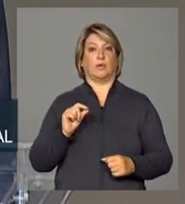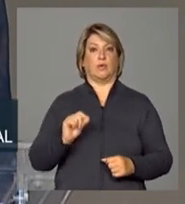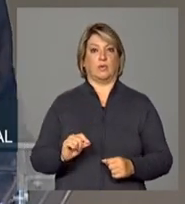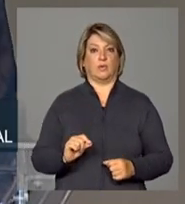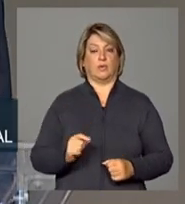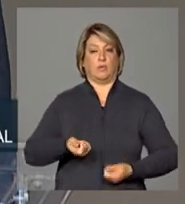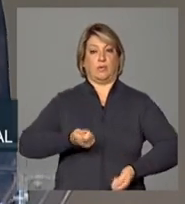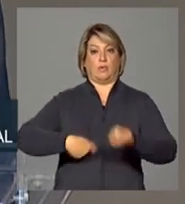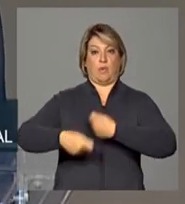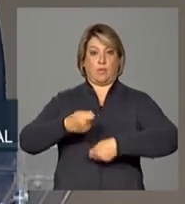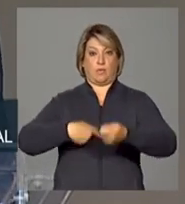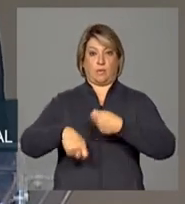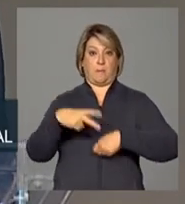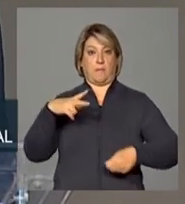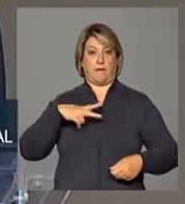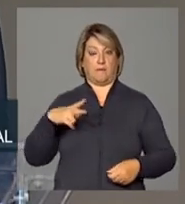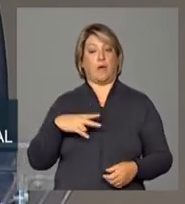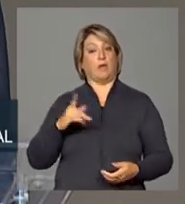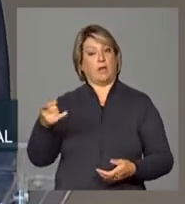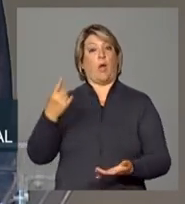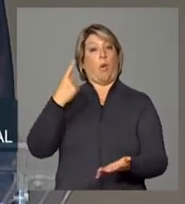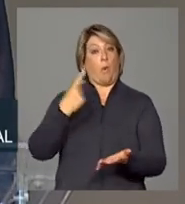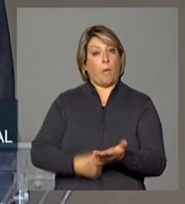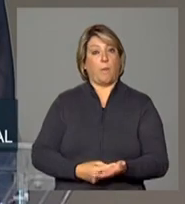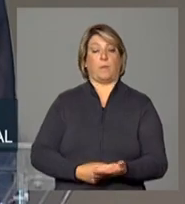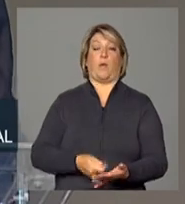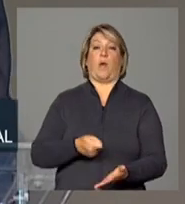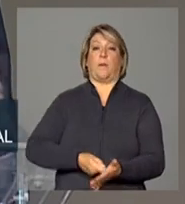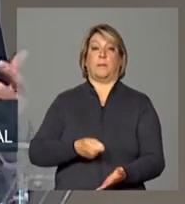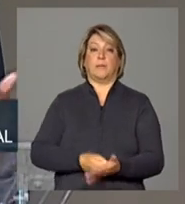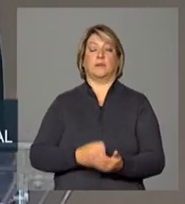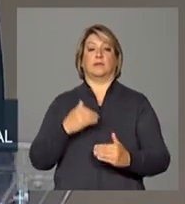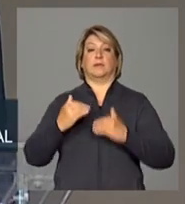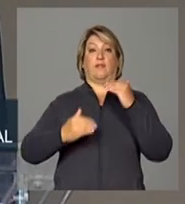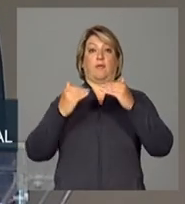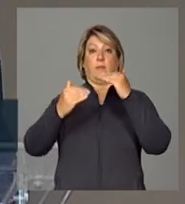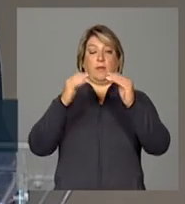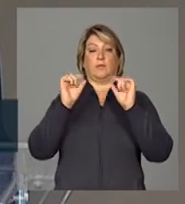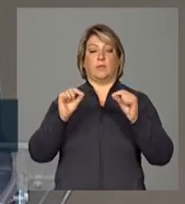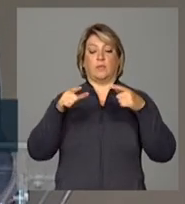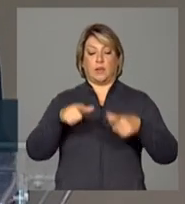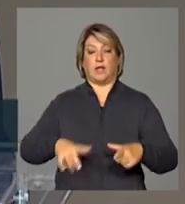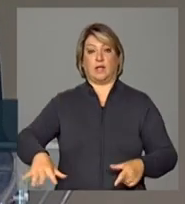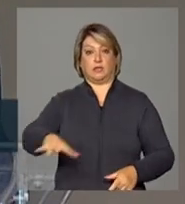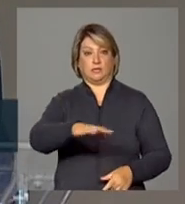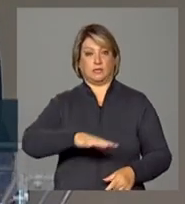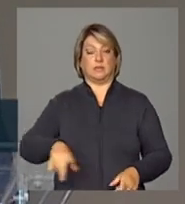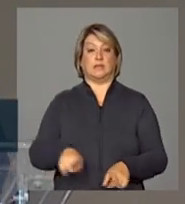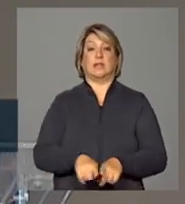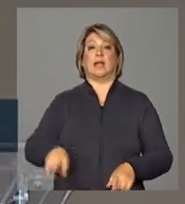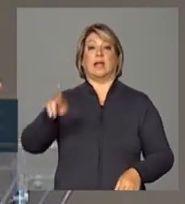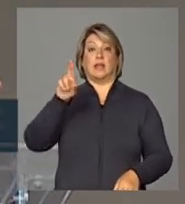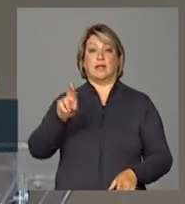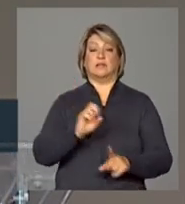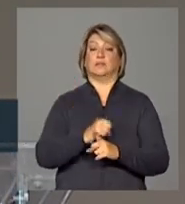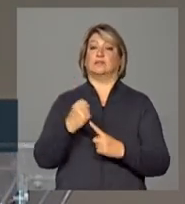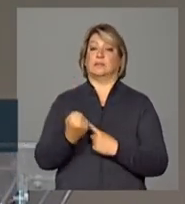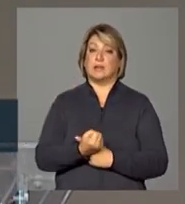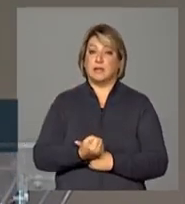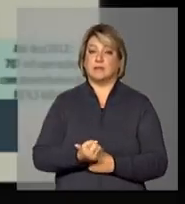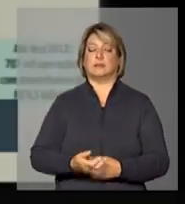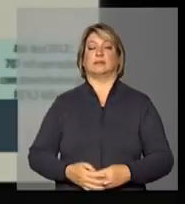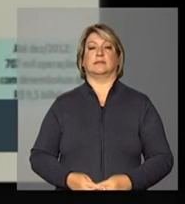a cumprir obrigações de desenvolvimento regional e responsabilidades sociais